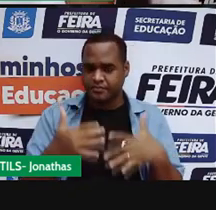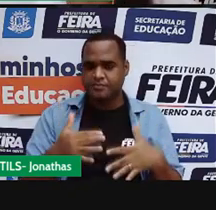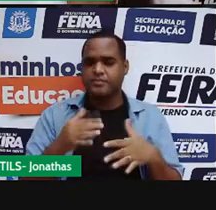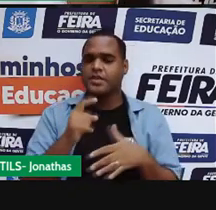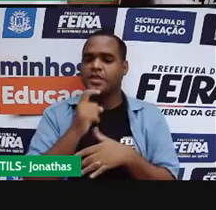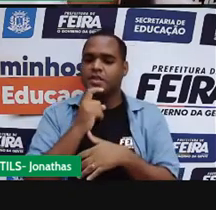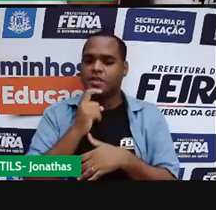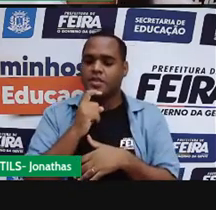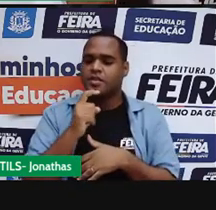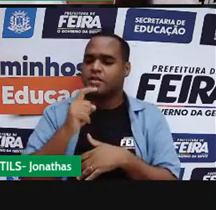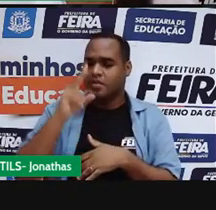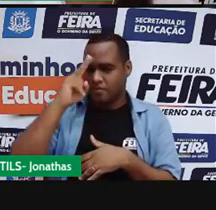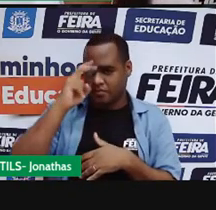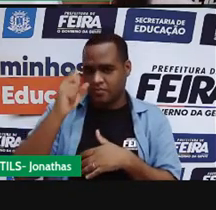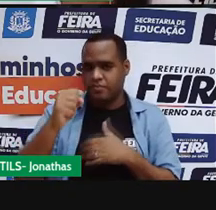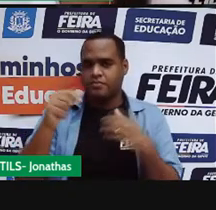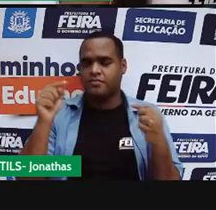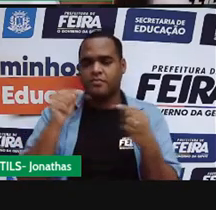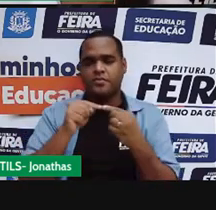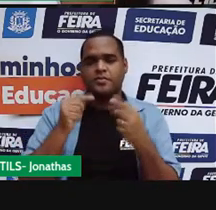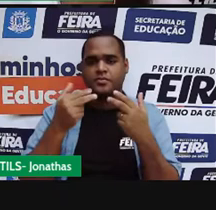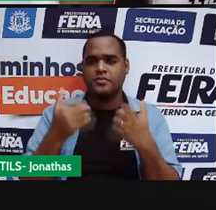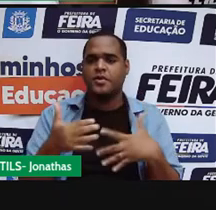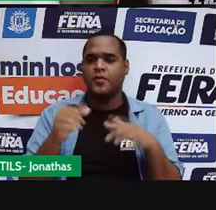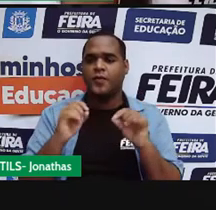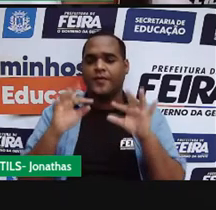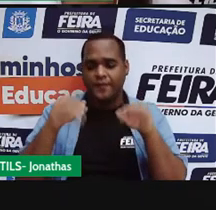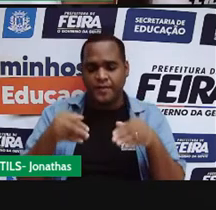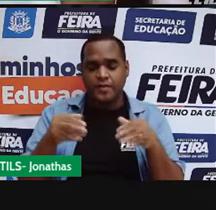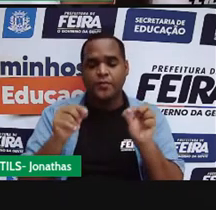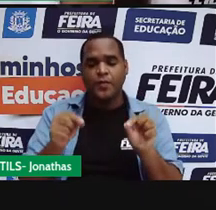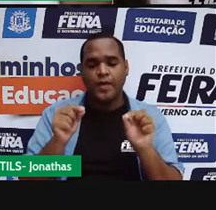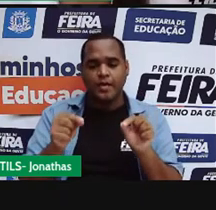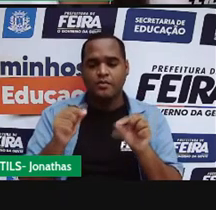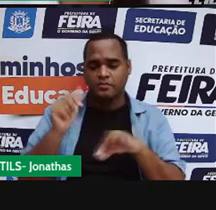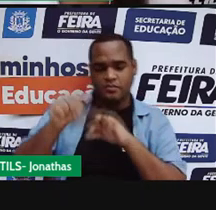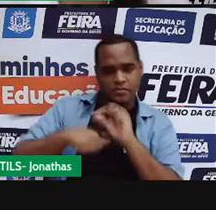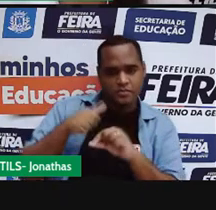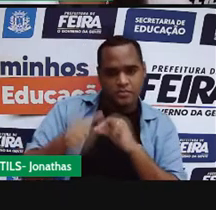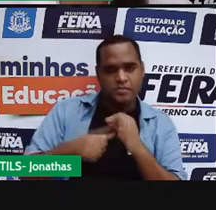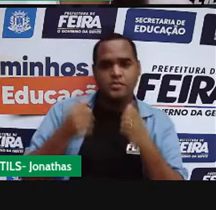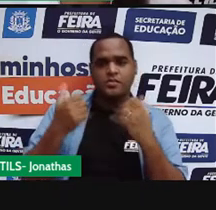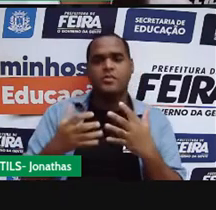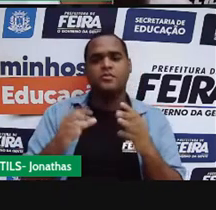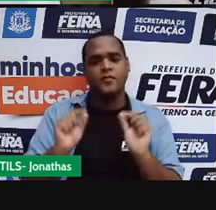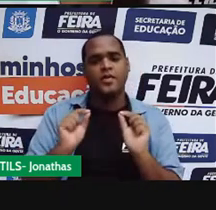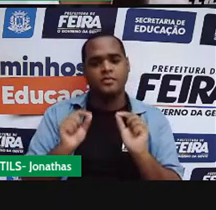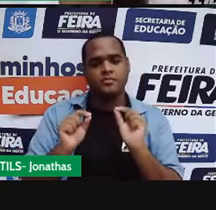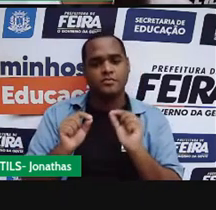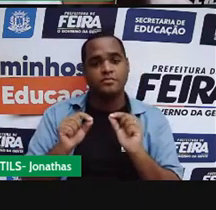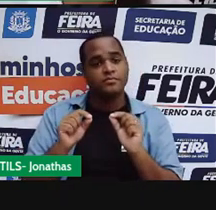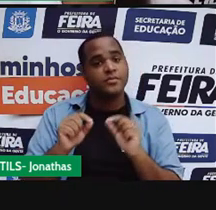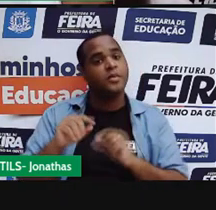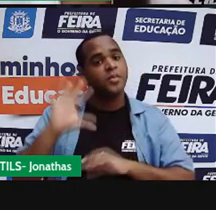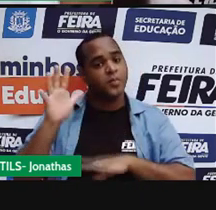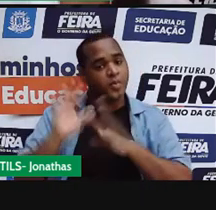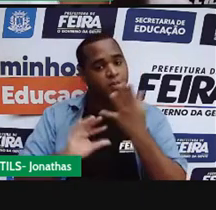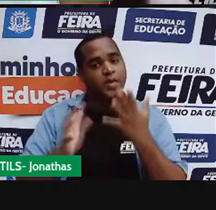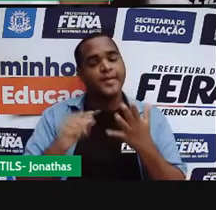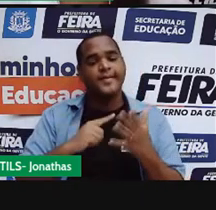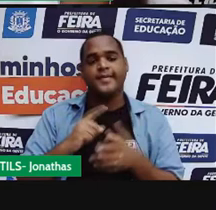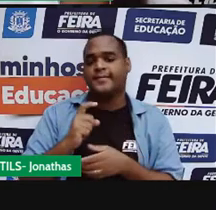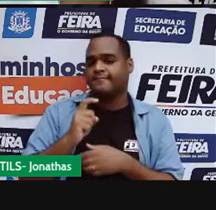solidificação. E por fim, a gente tem uma mudança de estado físico da matéria, que acontece do sólido